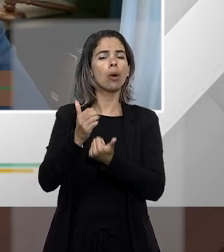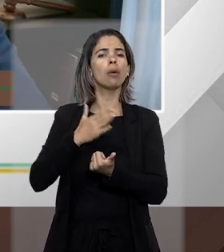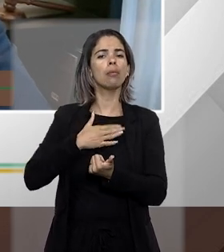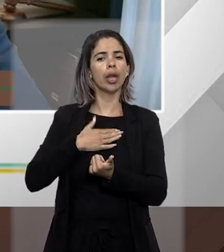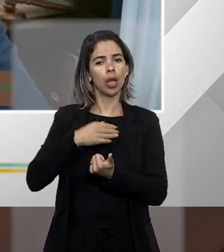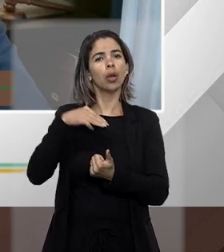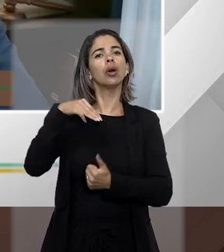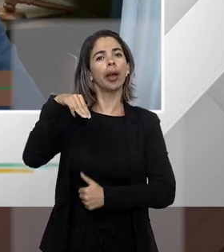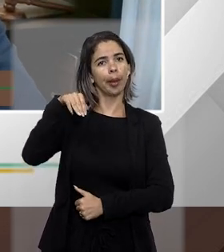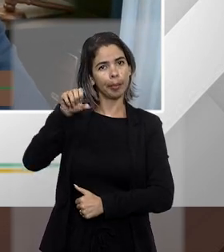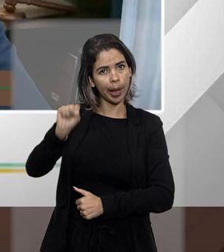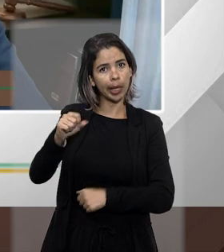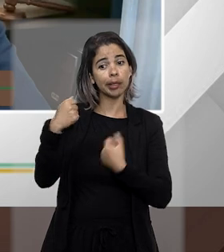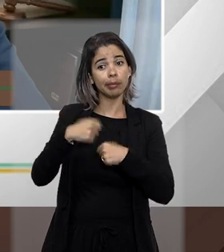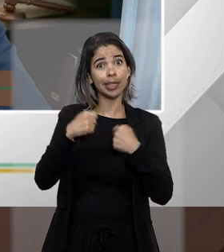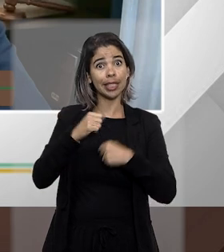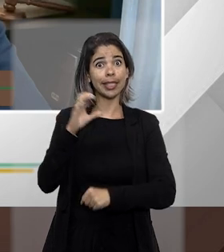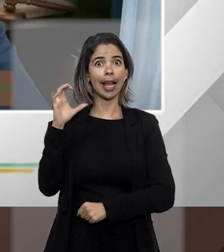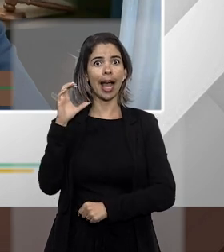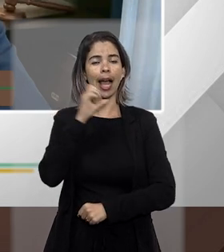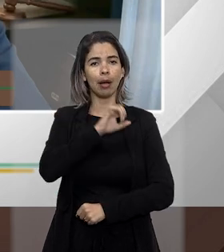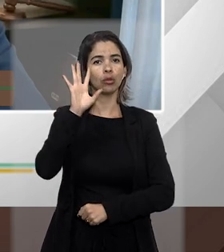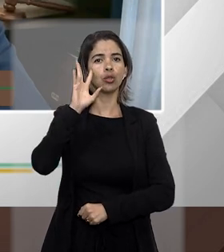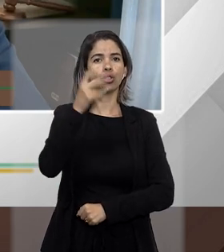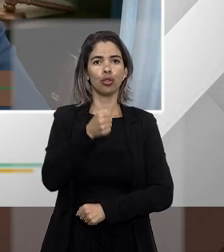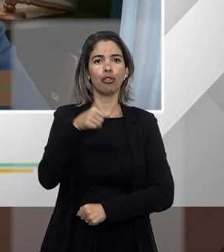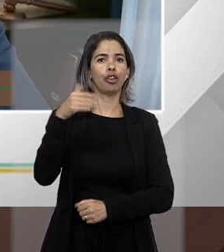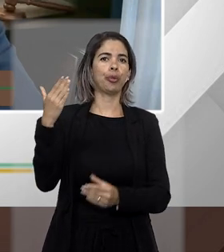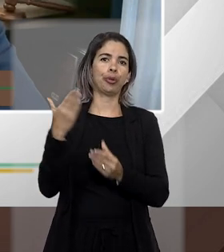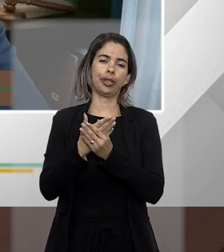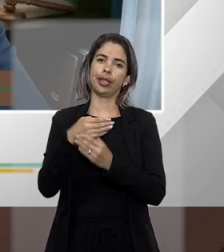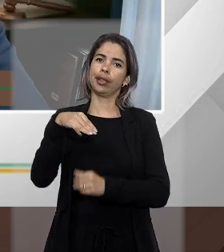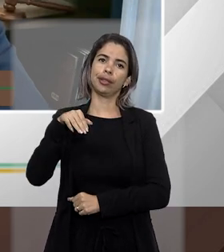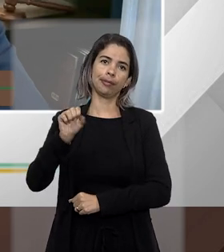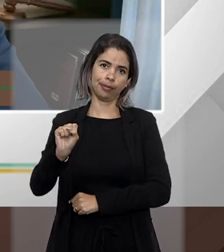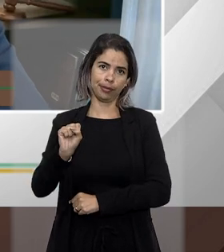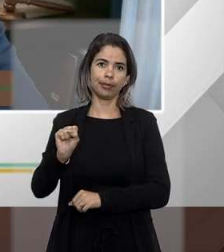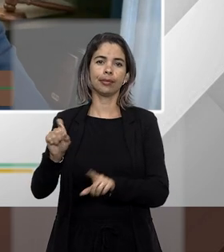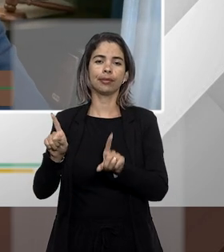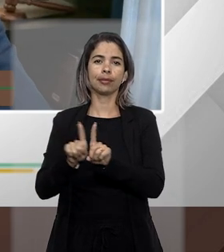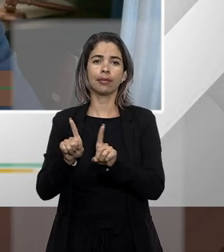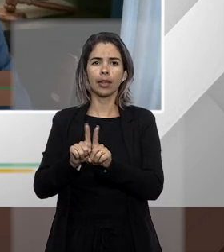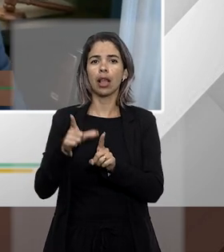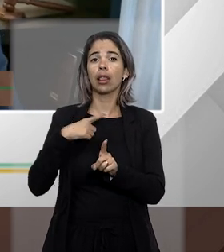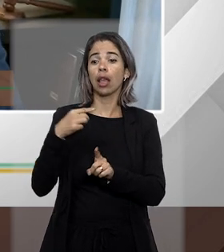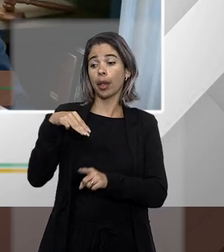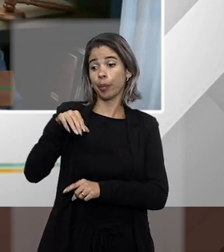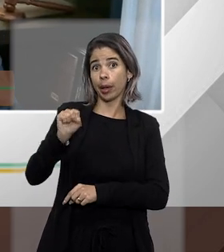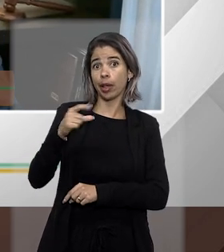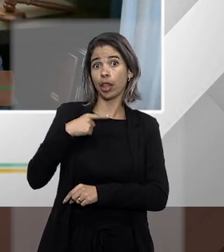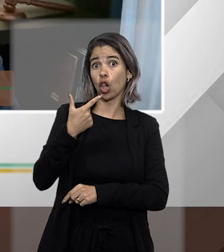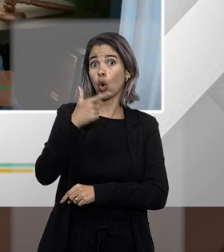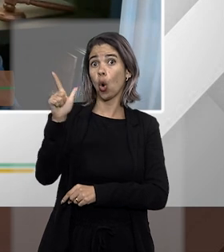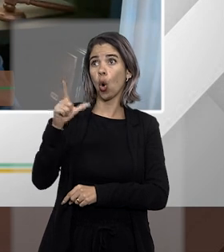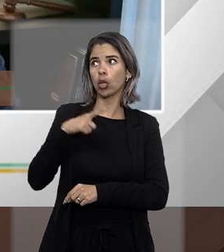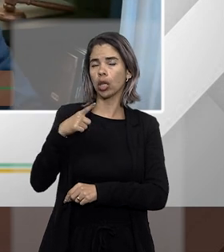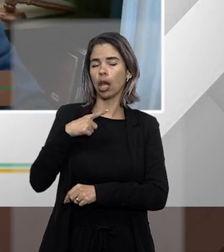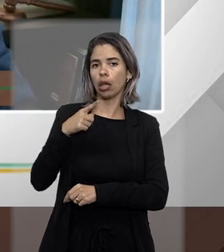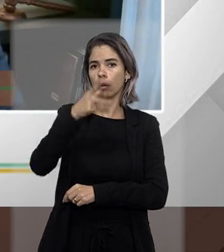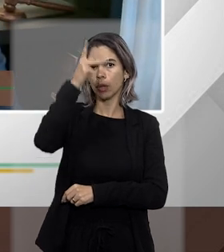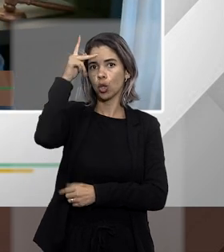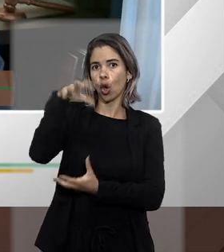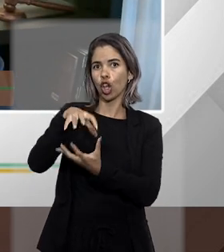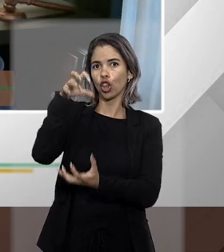ação e dentro de mandado de segurança há outras prioridades às vezes vem o processo de um idoso então dentro do mandado de segurança